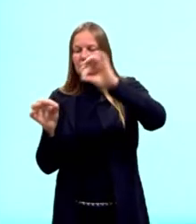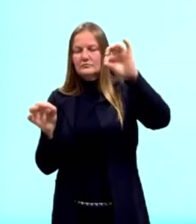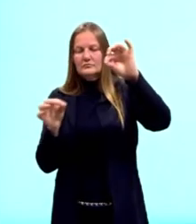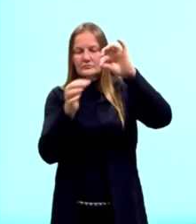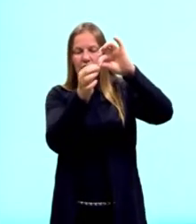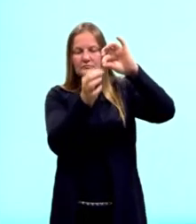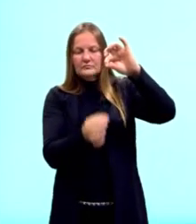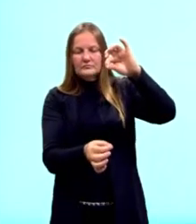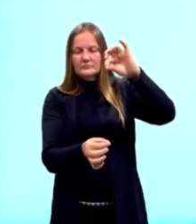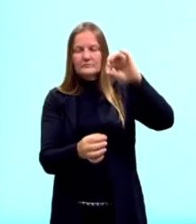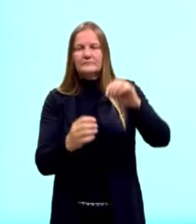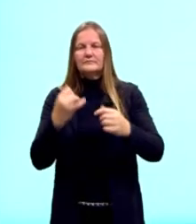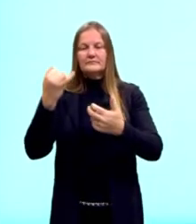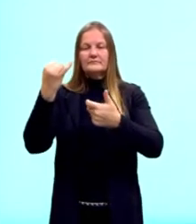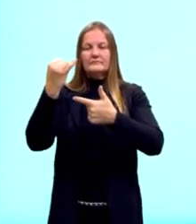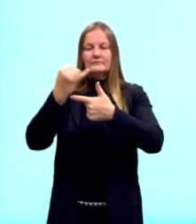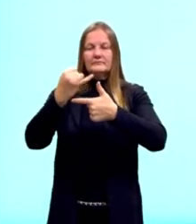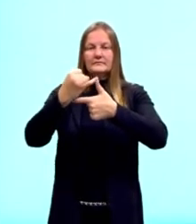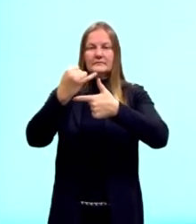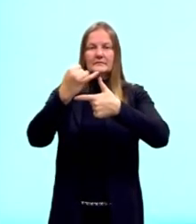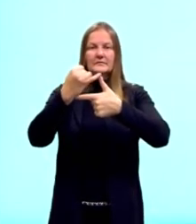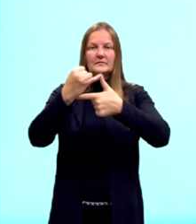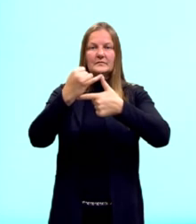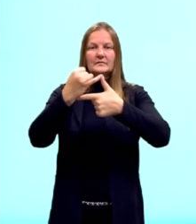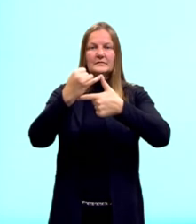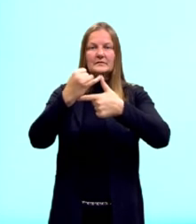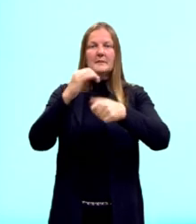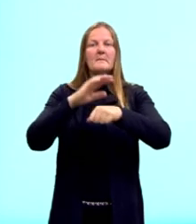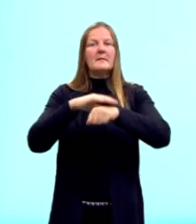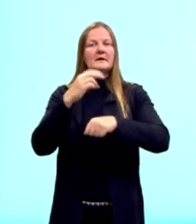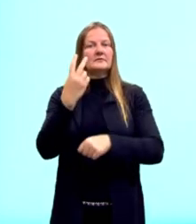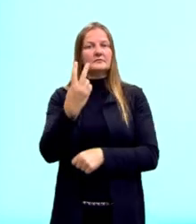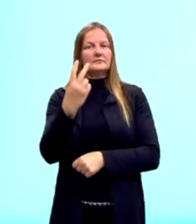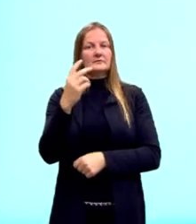Então, hipotenusa mais os dois catetos.